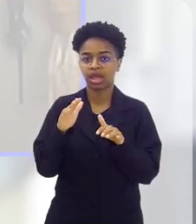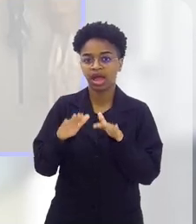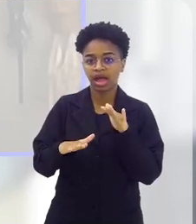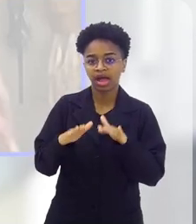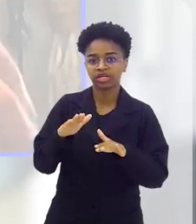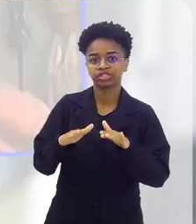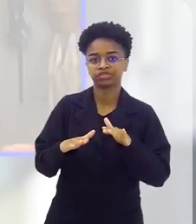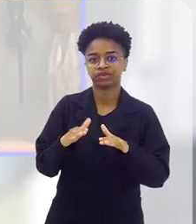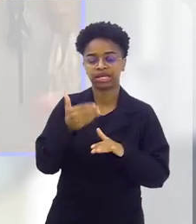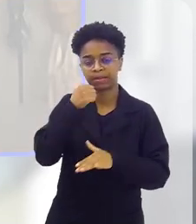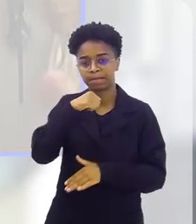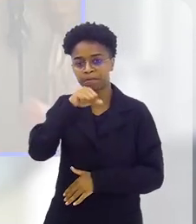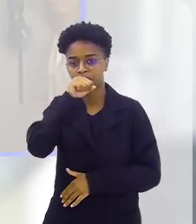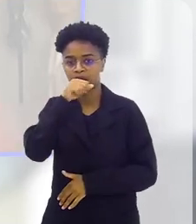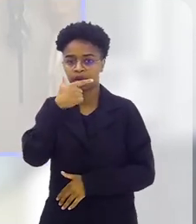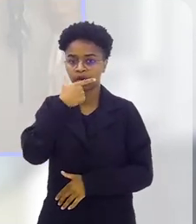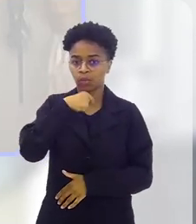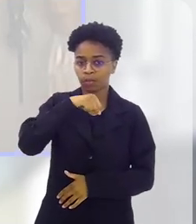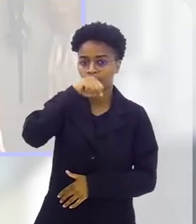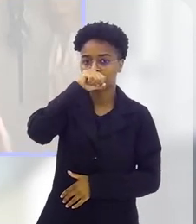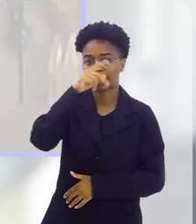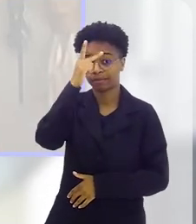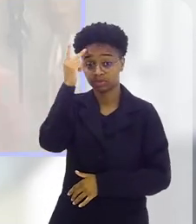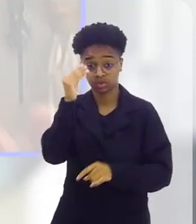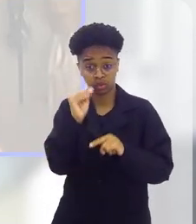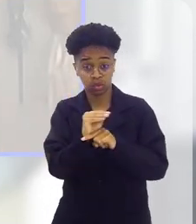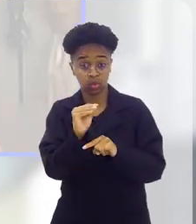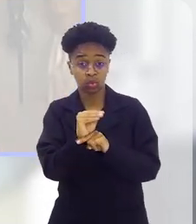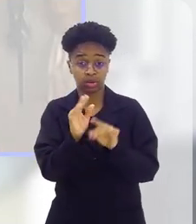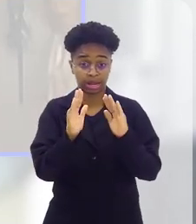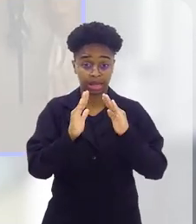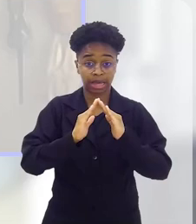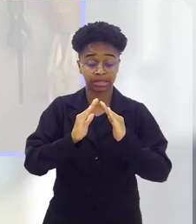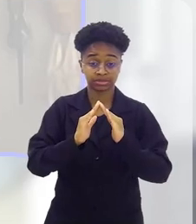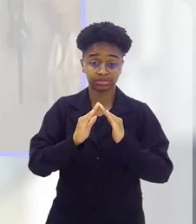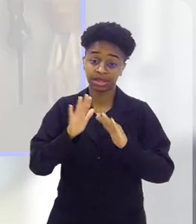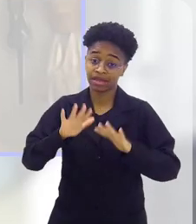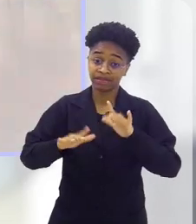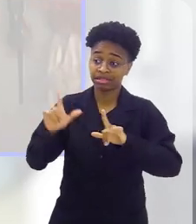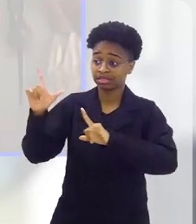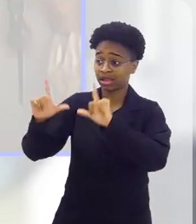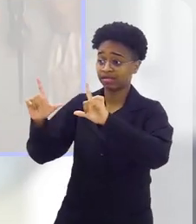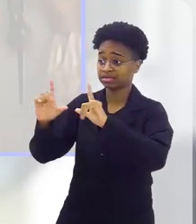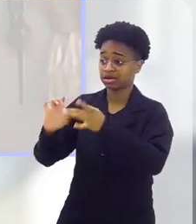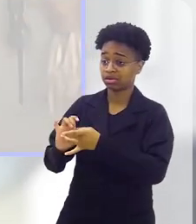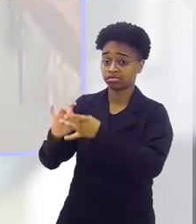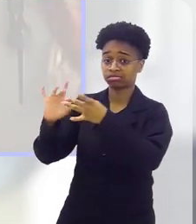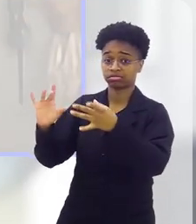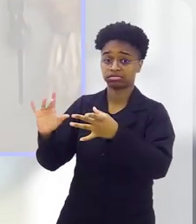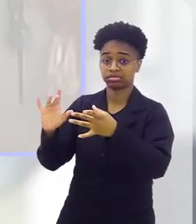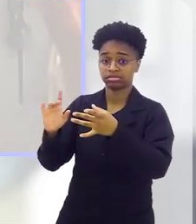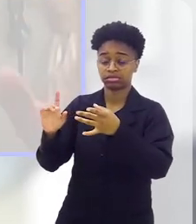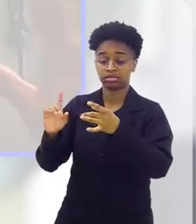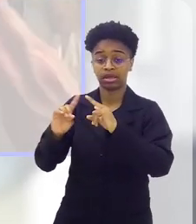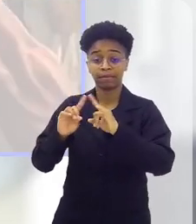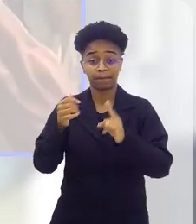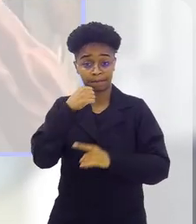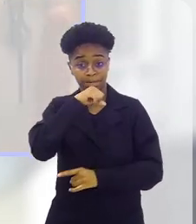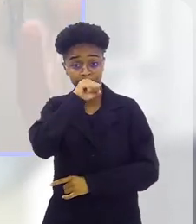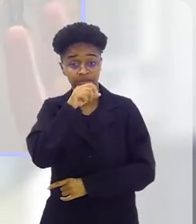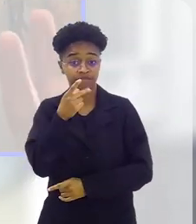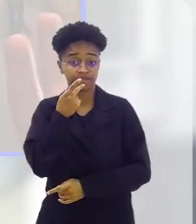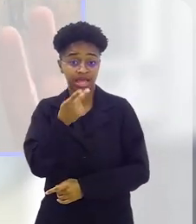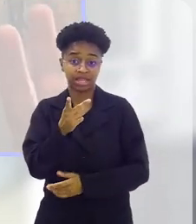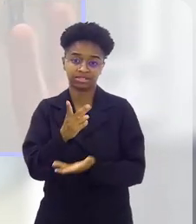às vezes para a mãe ou para pai ou para a cuidadora dar conta da casa, a televisão fica ligada. E as